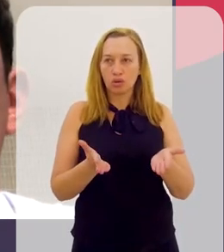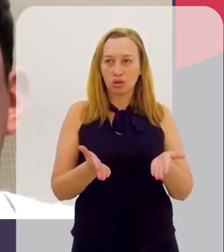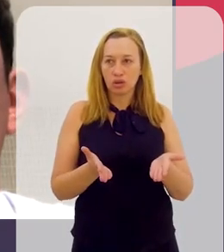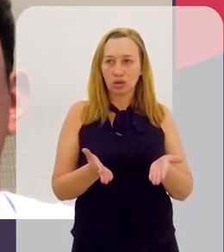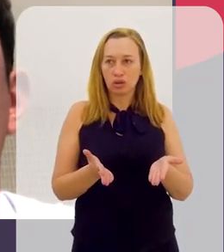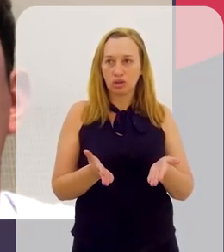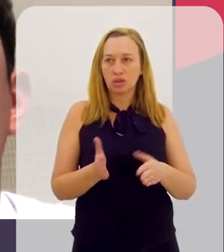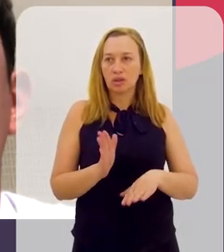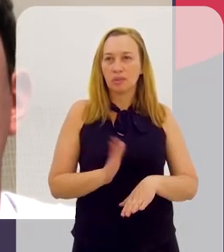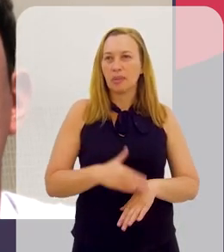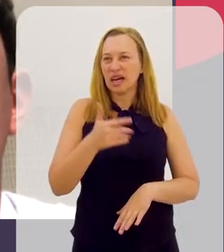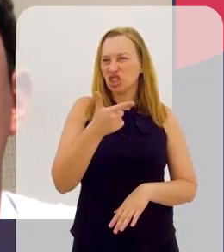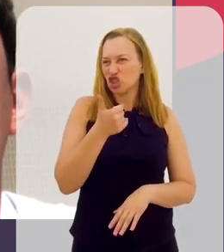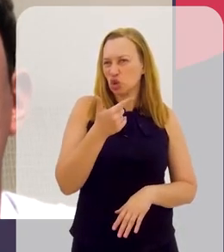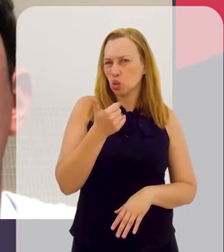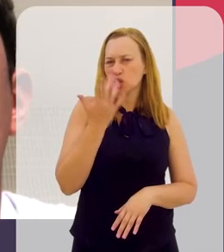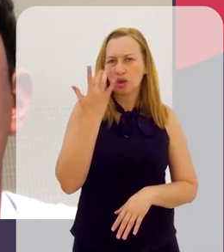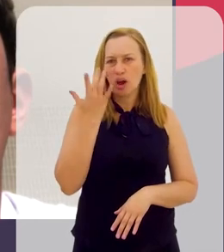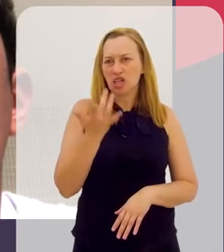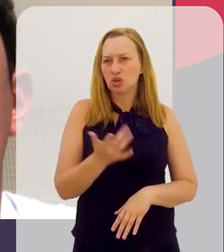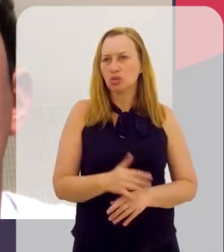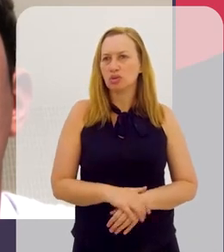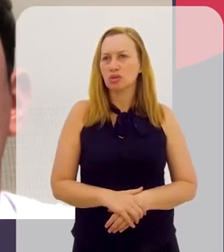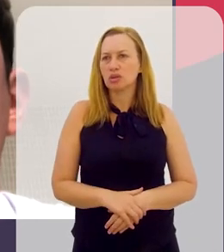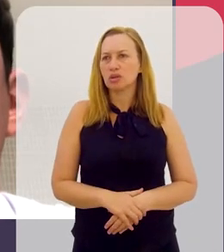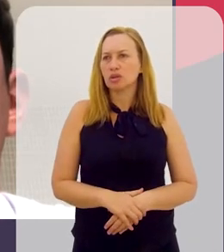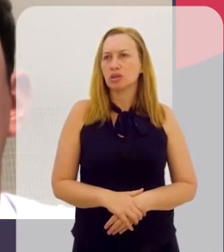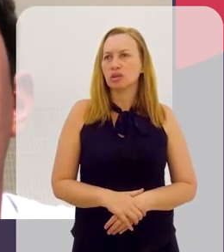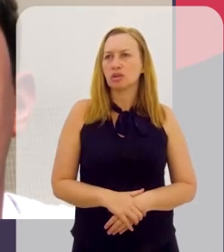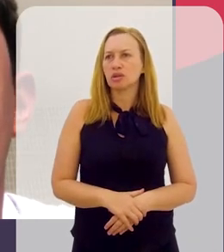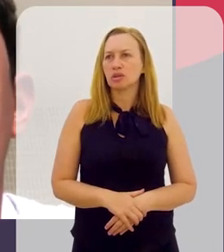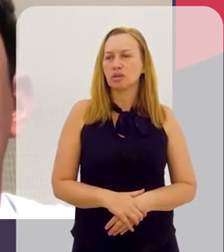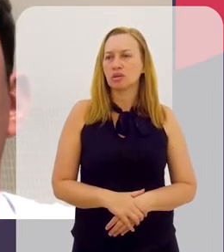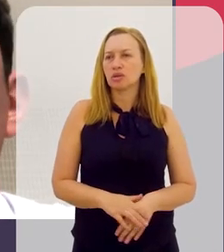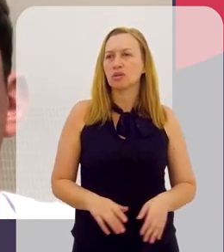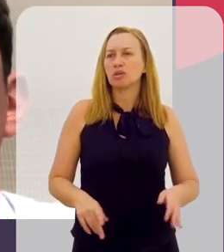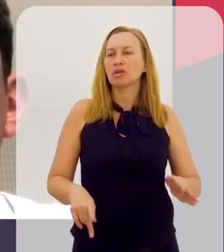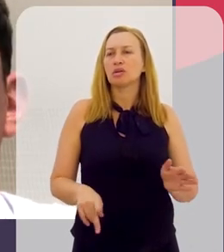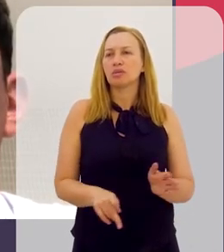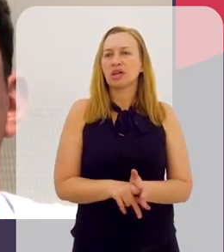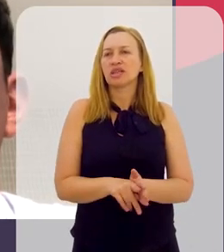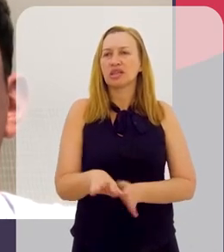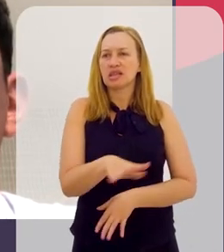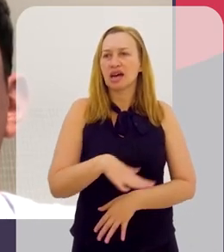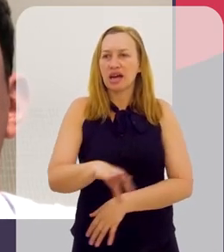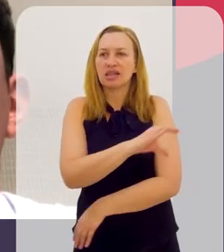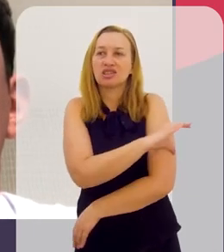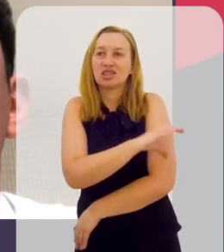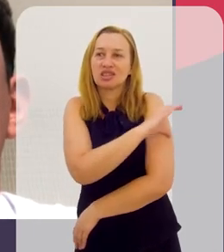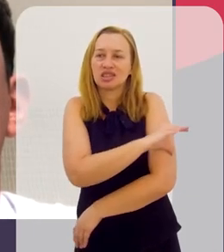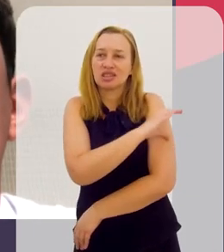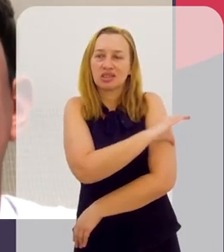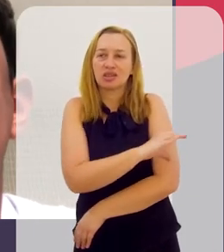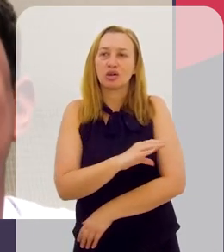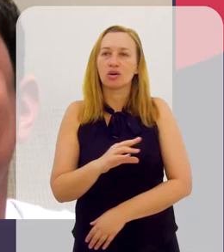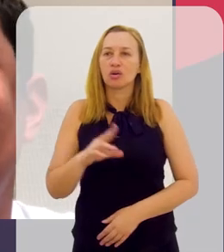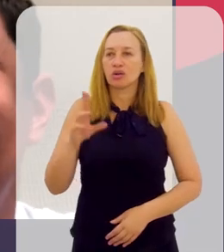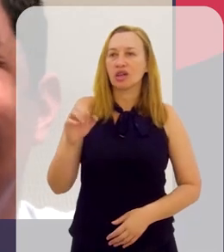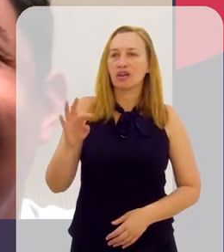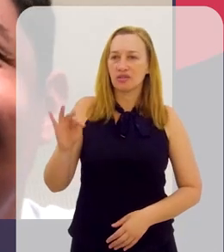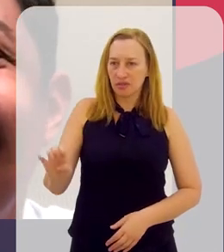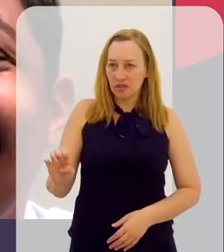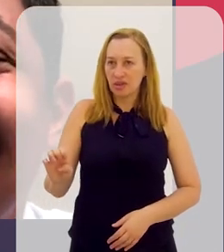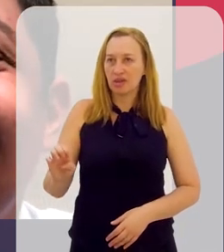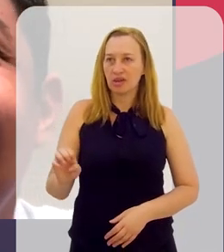hoje. Nós já temos, acho que mais de 12, eu não me engano. São de Campos. Vem